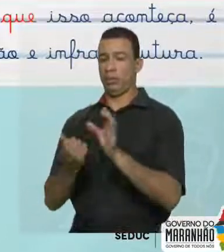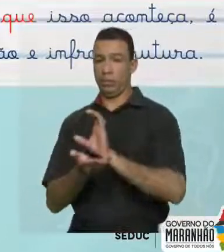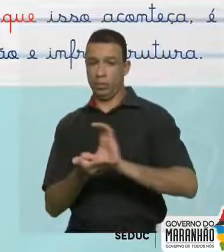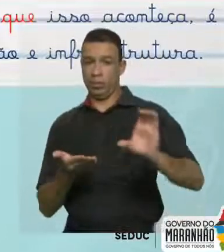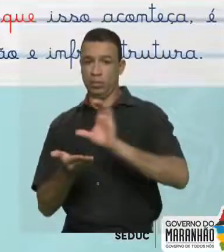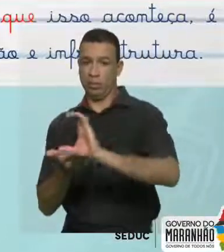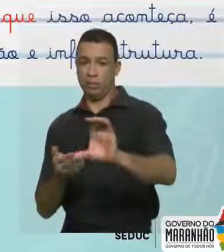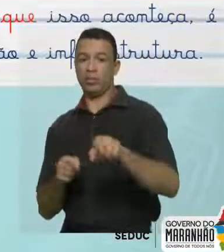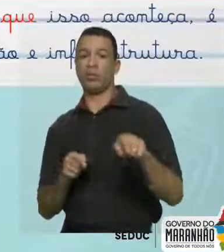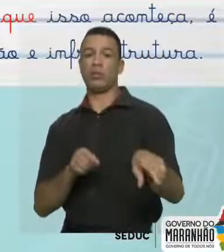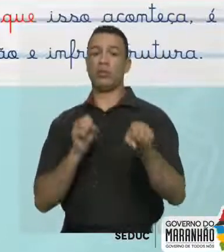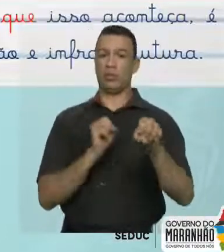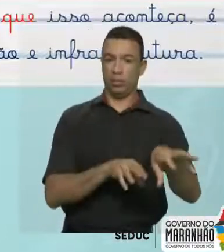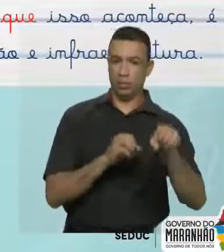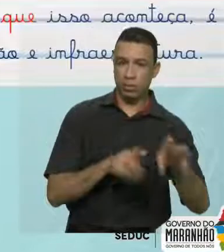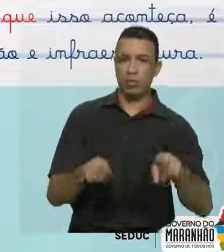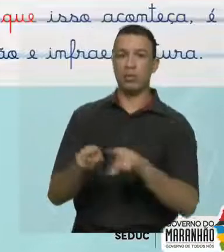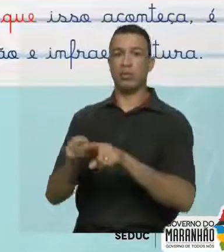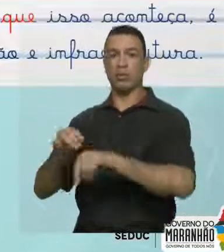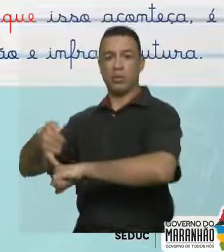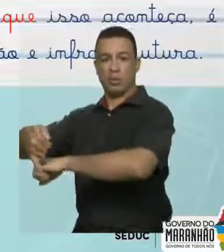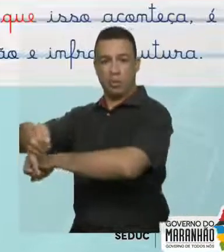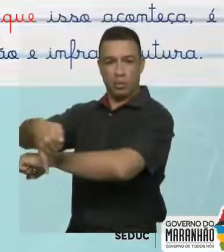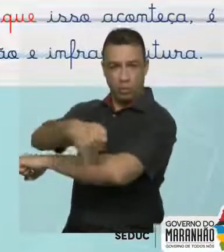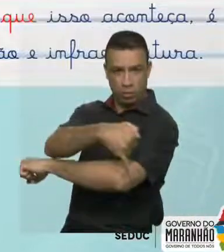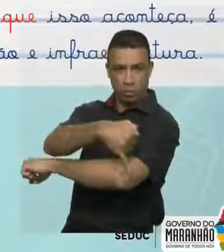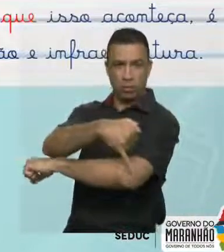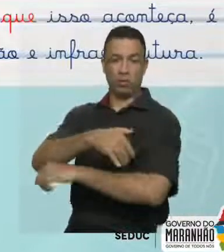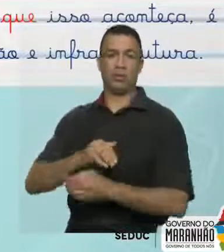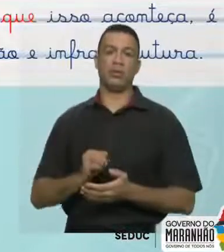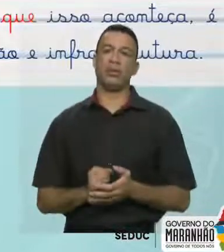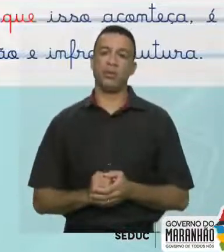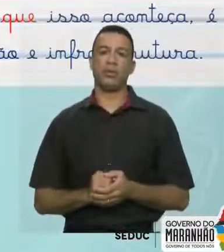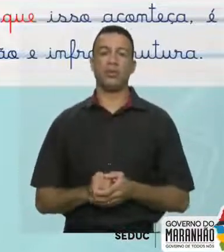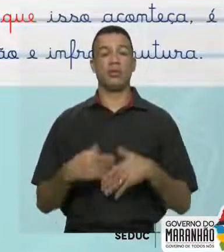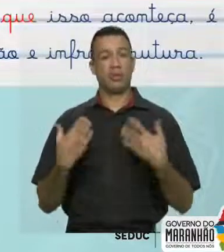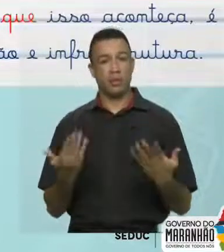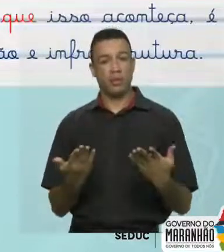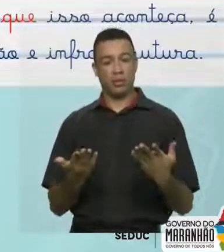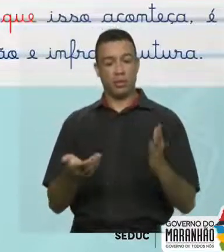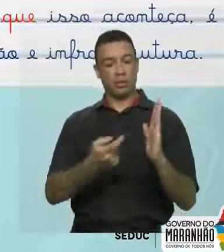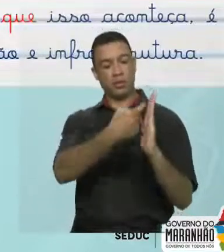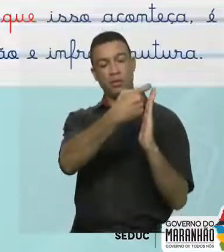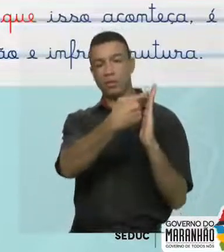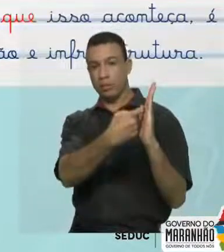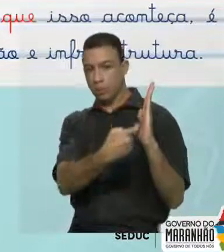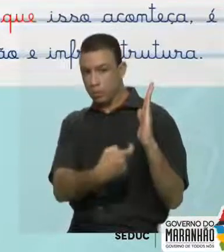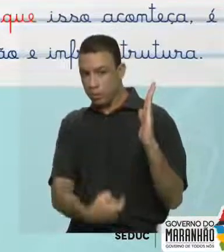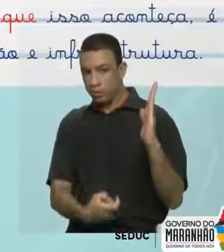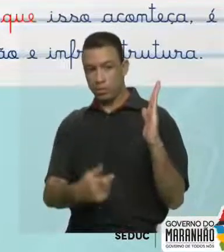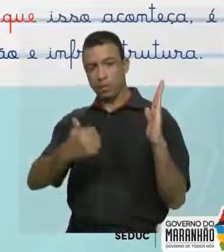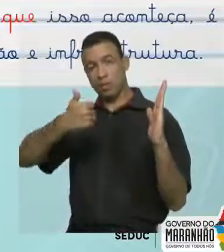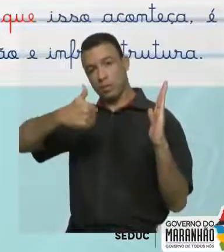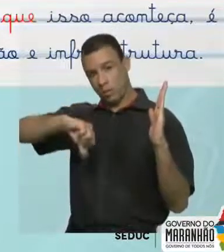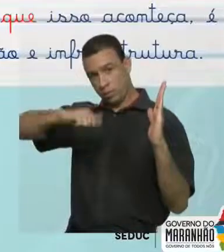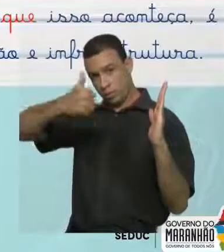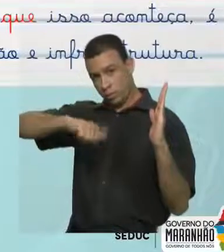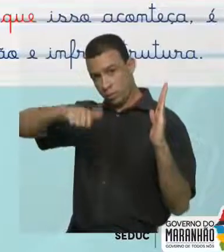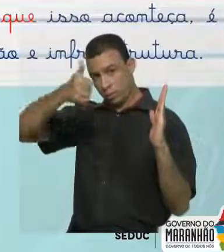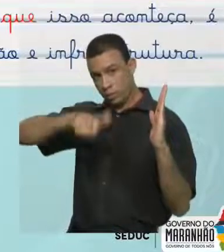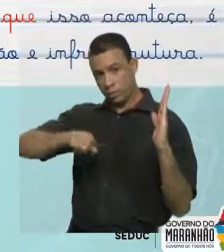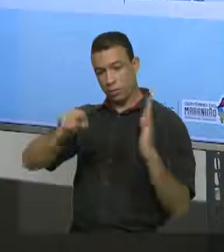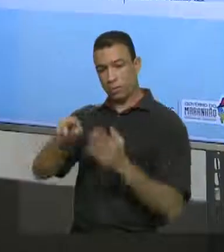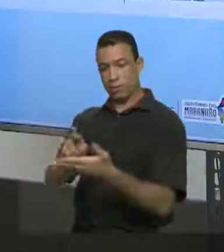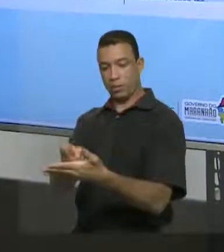educação e infraestrutura. Bom, então vamos lá. Vamos avaliar esse pequeno fragmento, extraído de uma